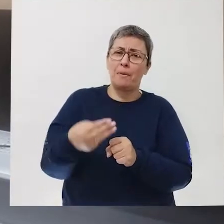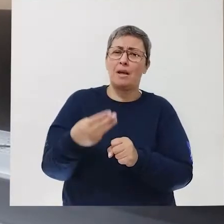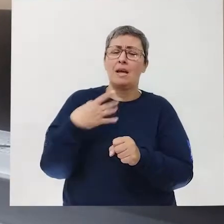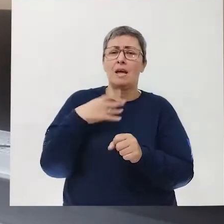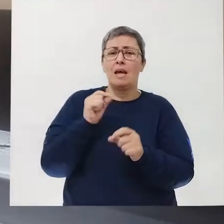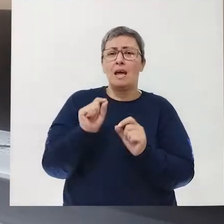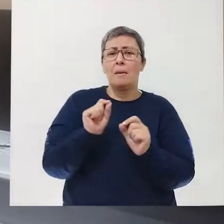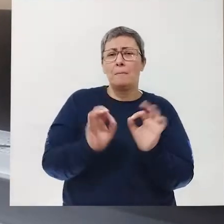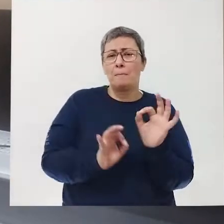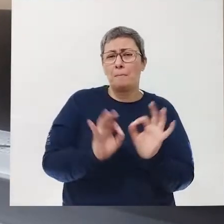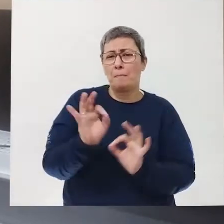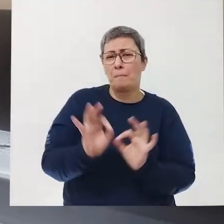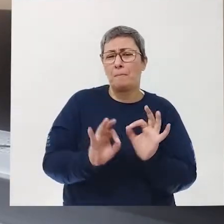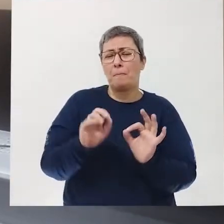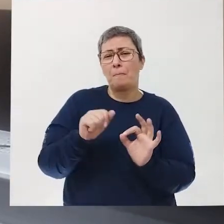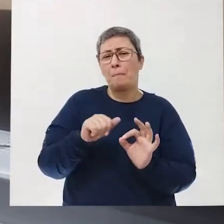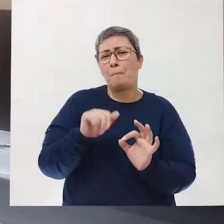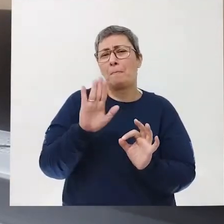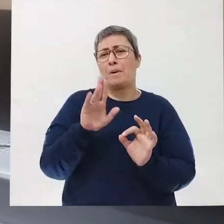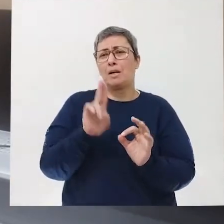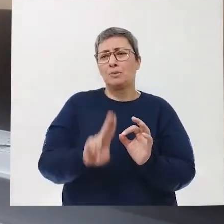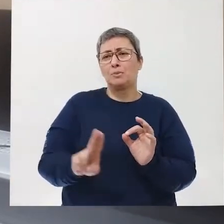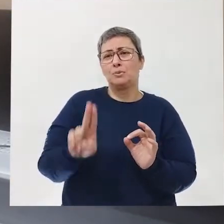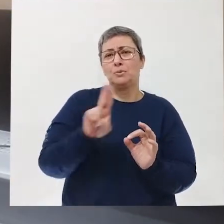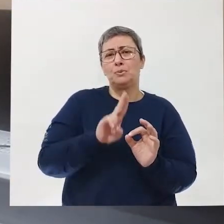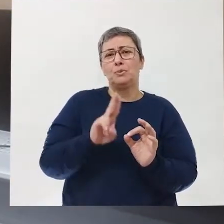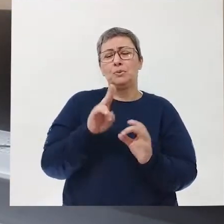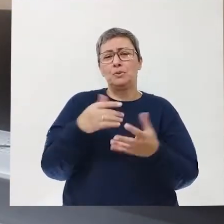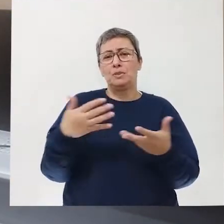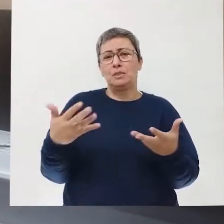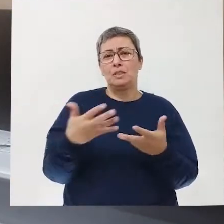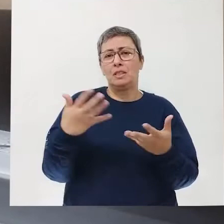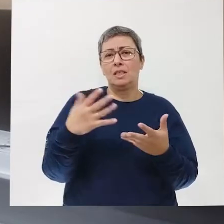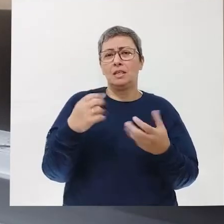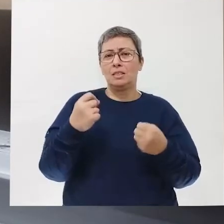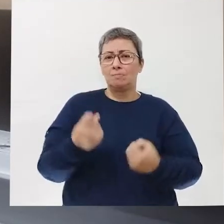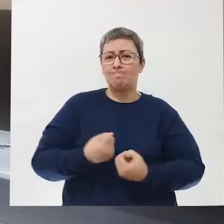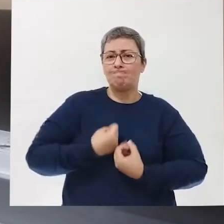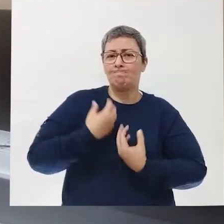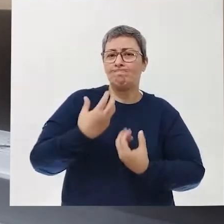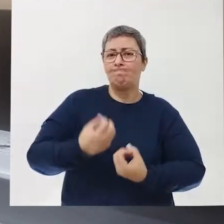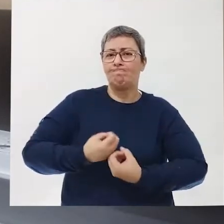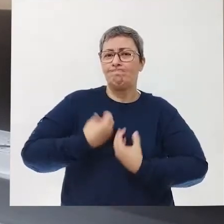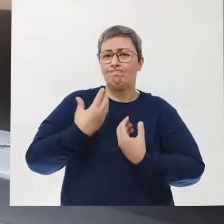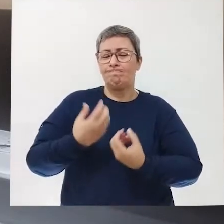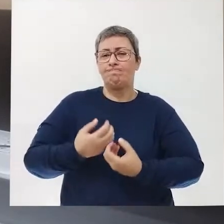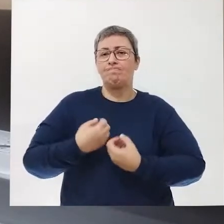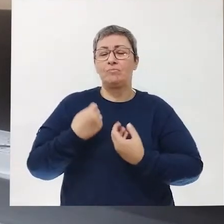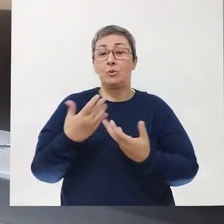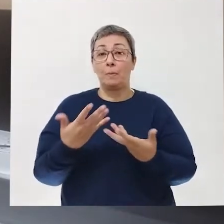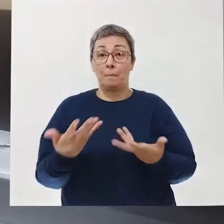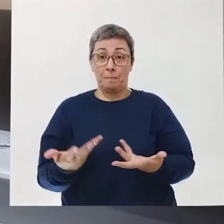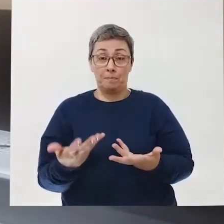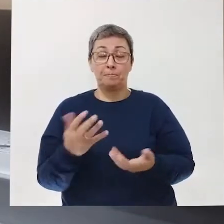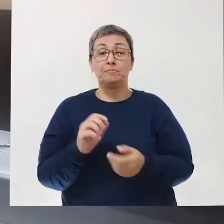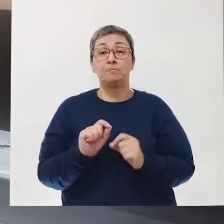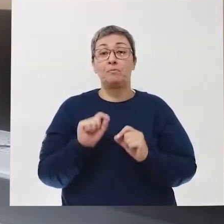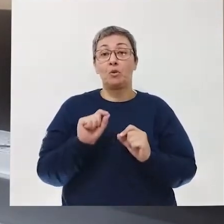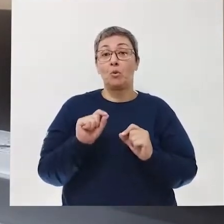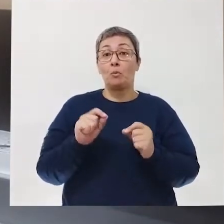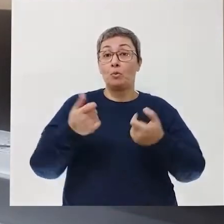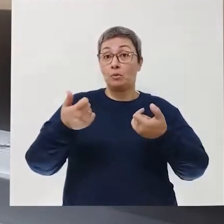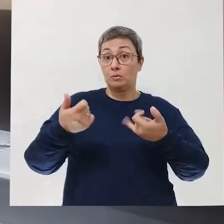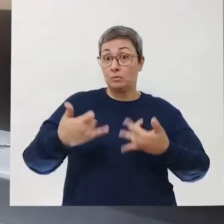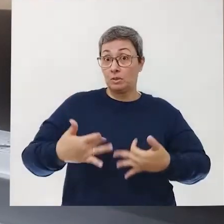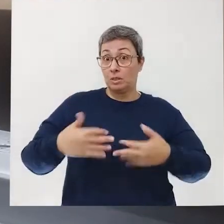ferramenta, é uma das ferramentas mais utilizadas para se expressar, né? Bom, como